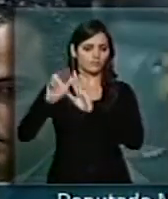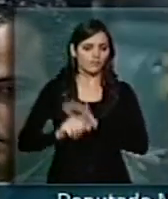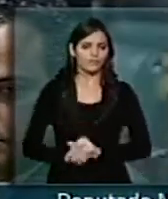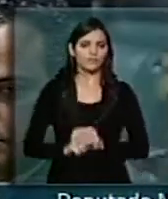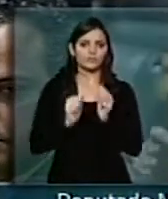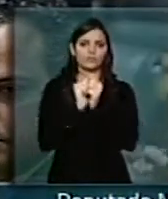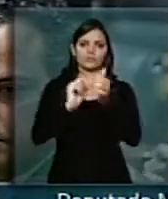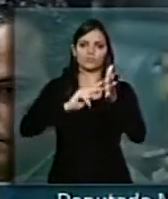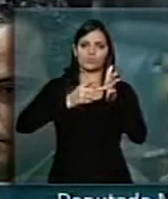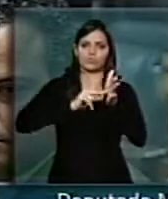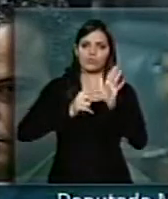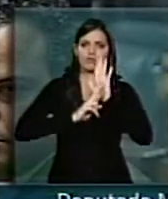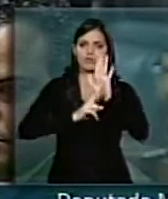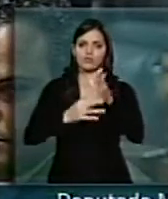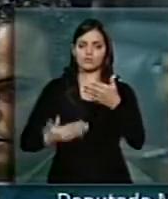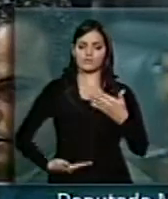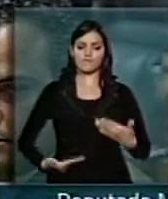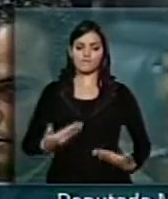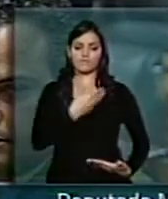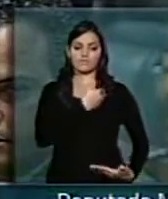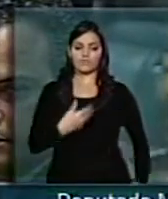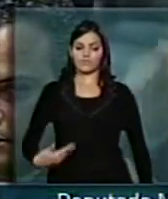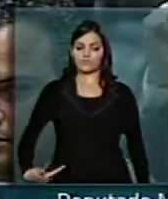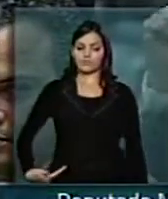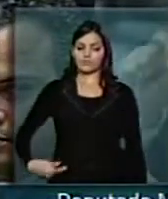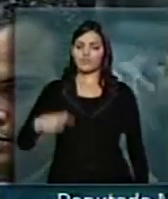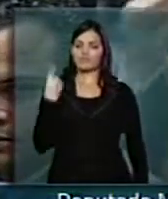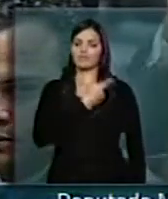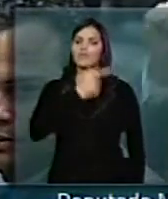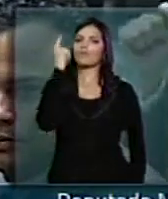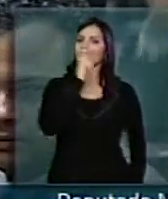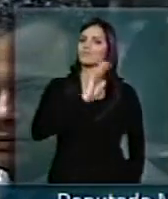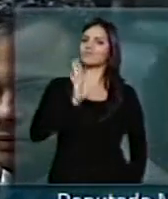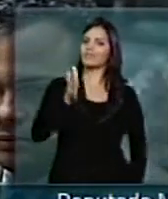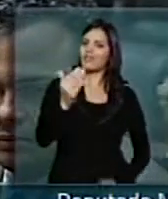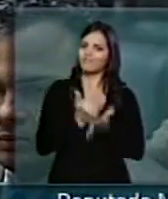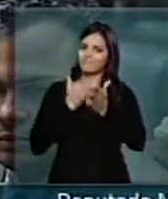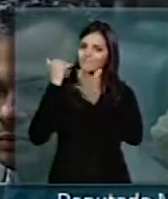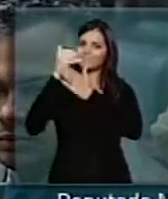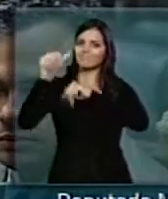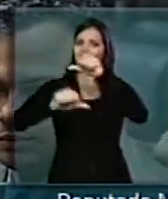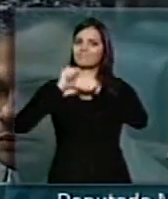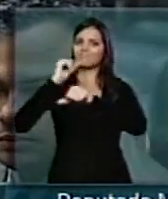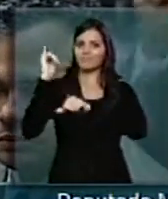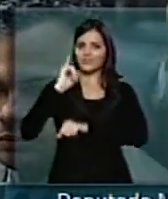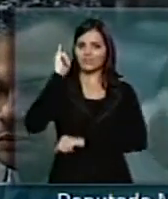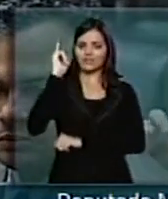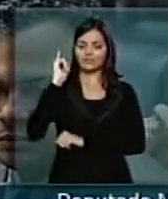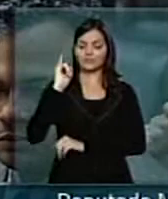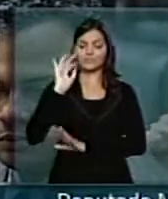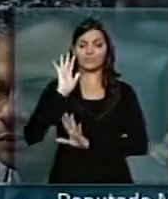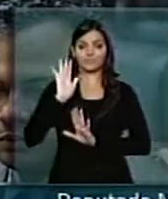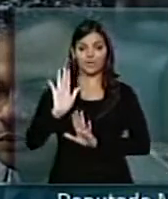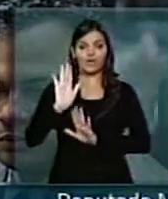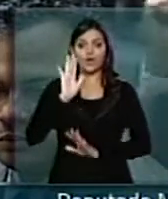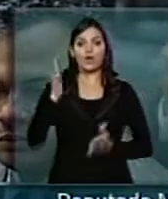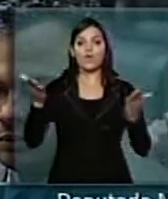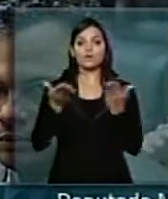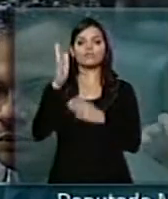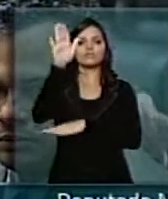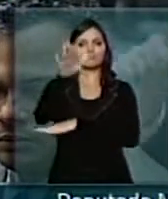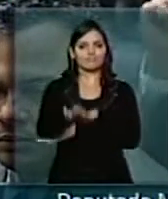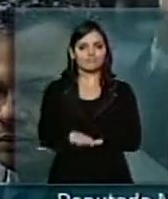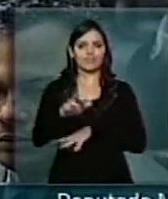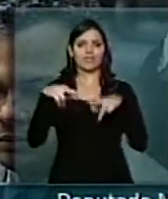os sindicatos representativos dos servidores públicos, nós já conseguimos avanços significativos. Hoje à tarde nós teremos uma nova